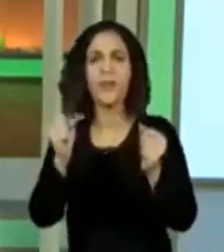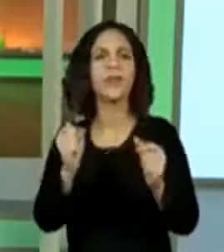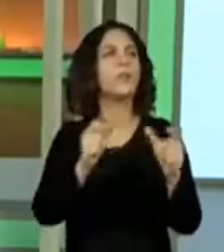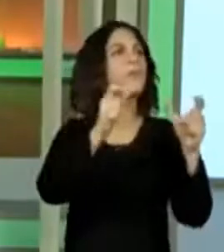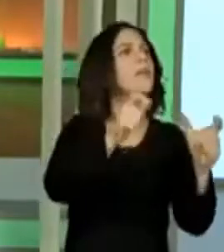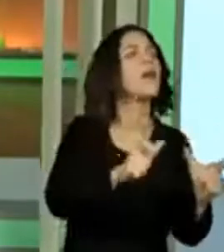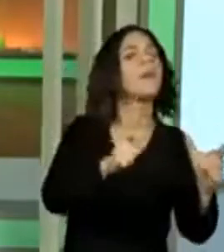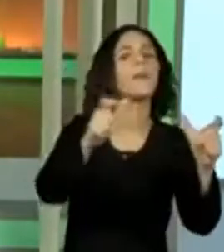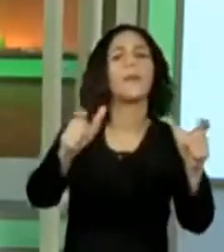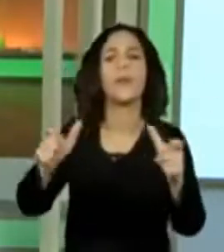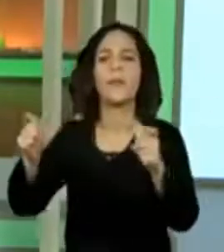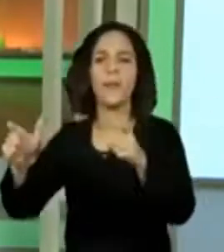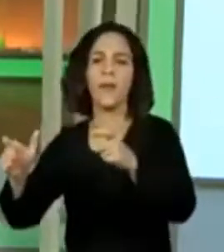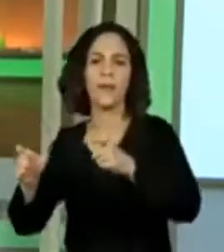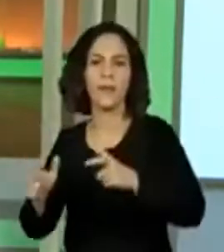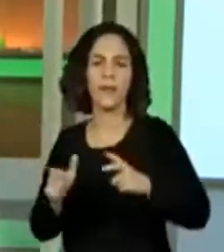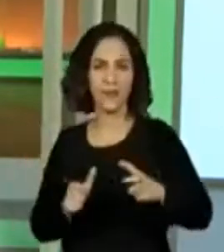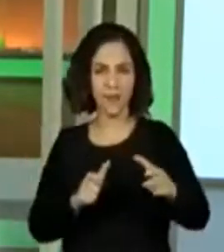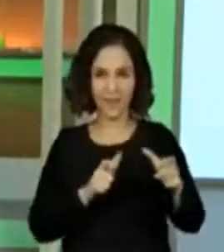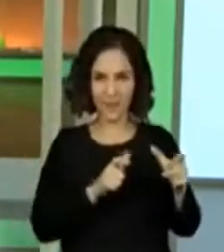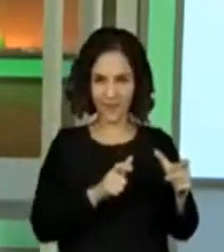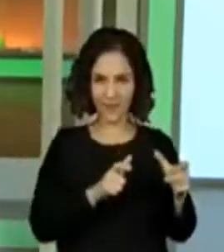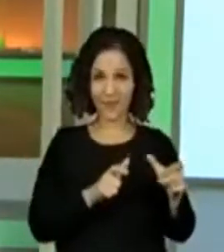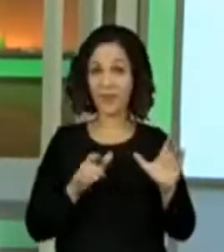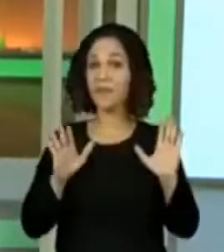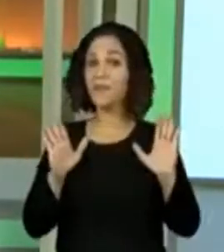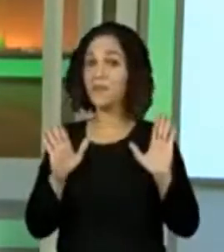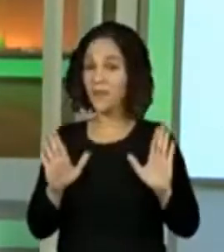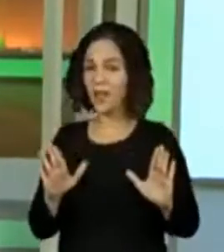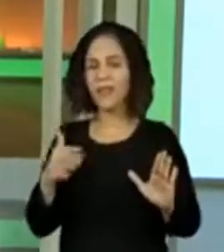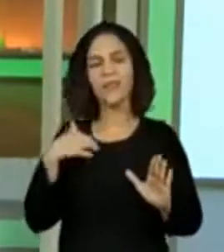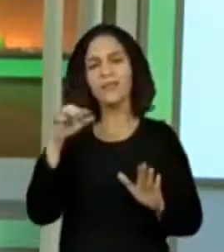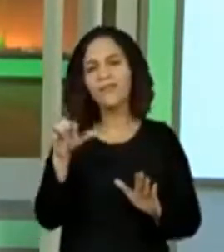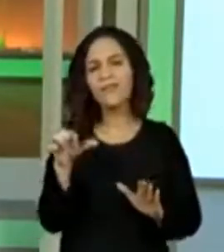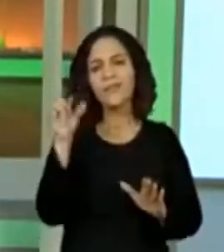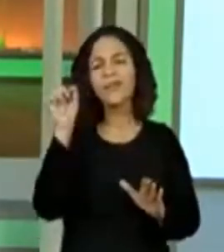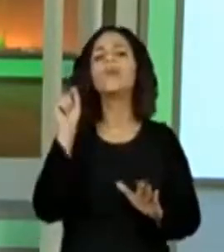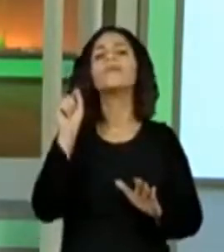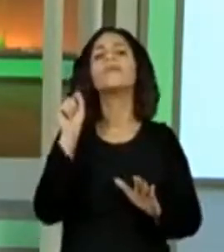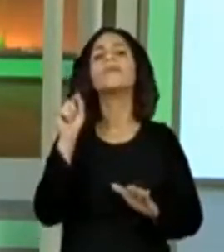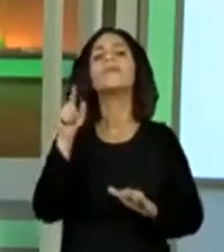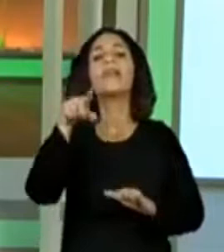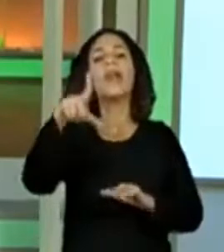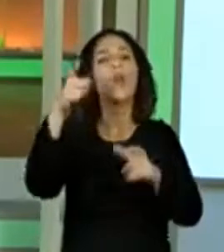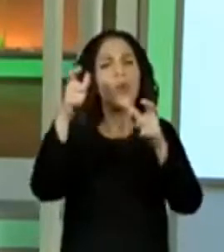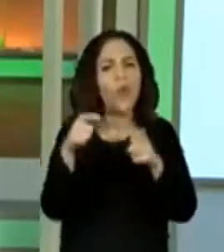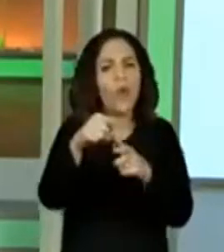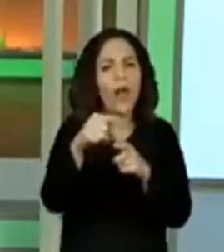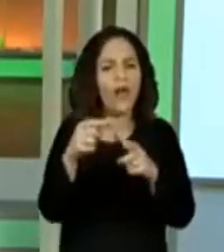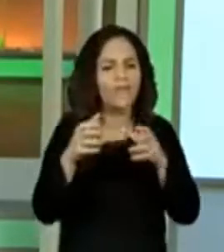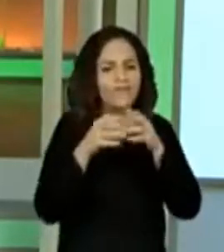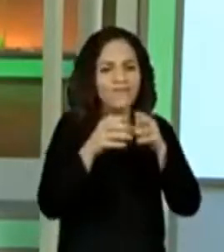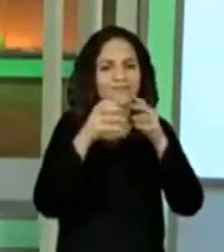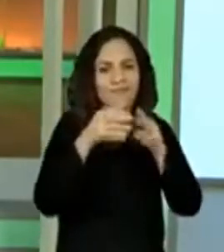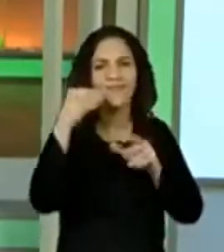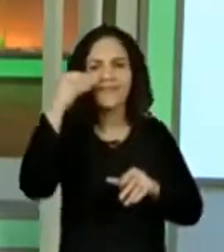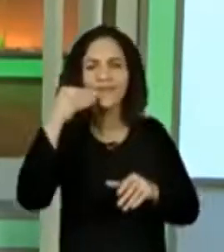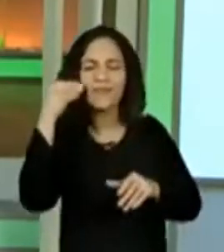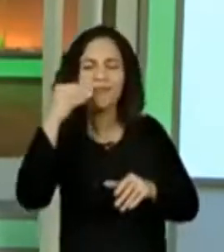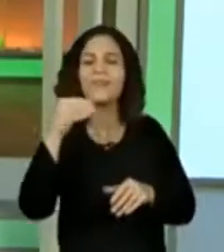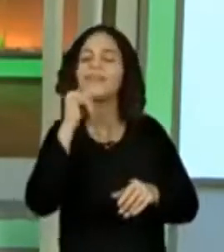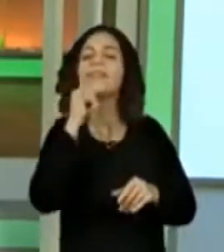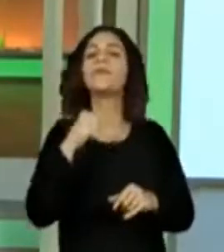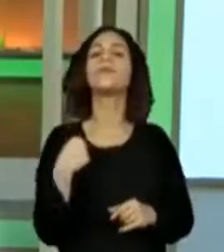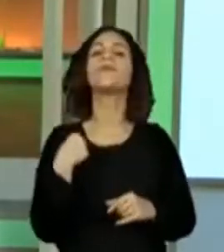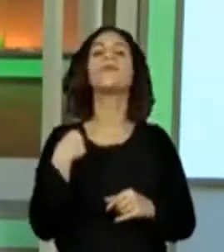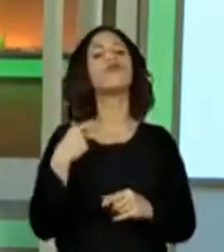locais. Mas a professora separou aqui o que a gente faz nesses lugares de vivência. Quando você vai na praça